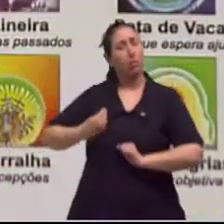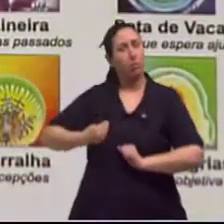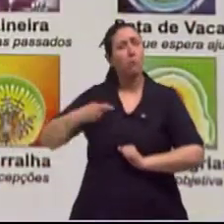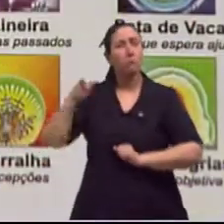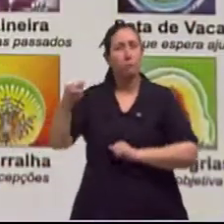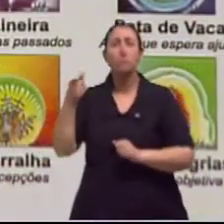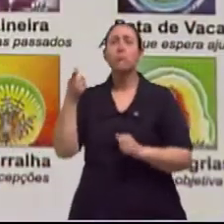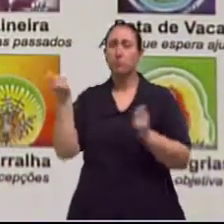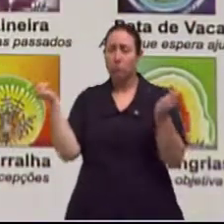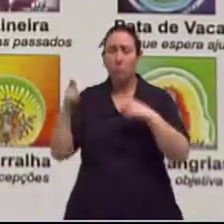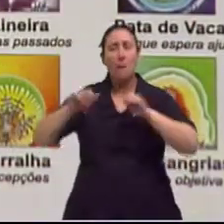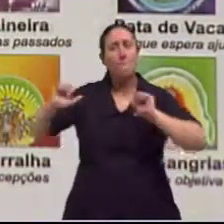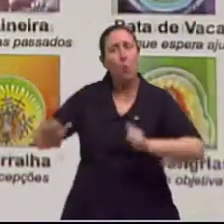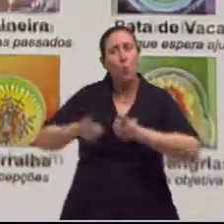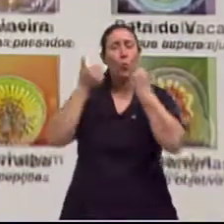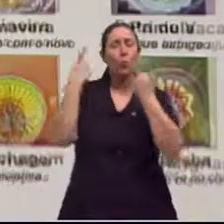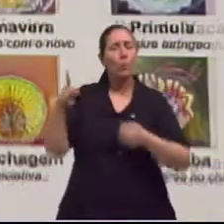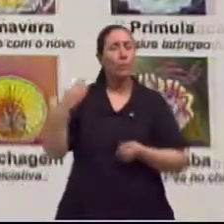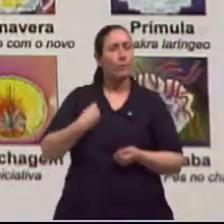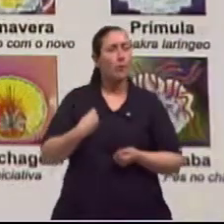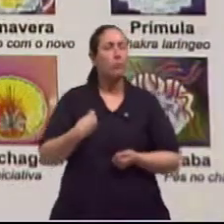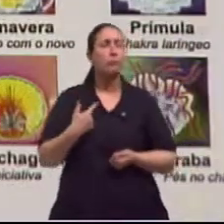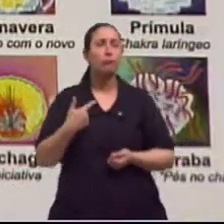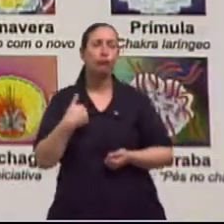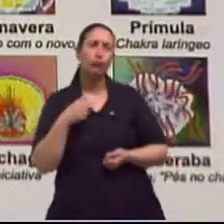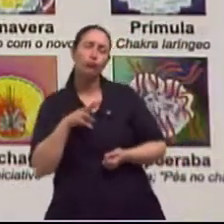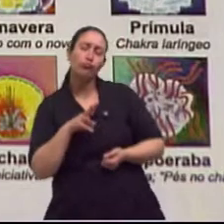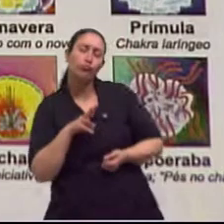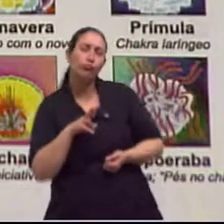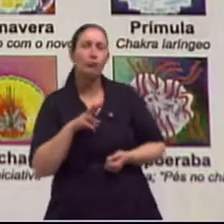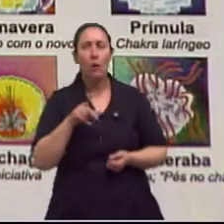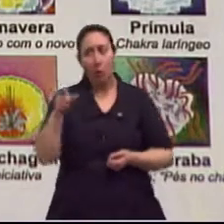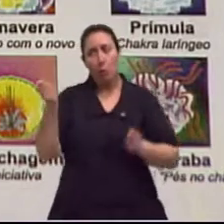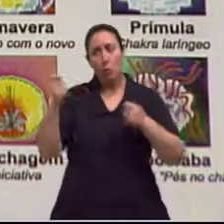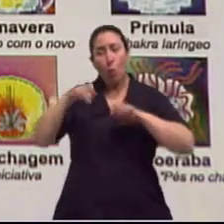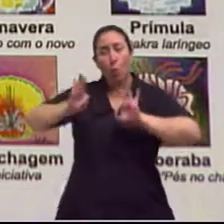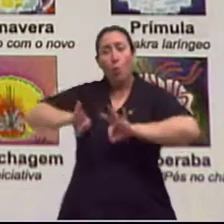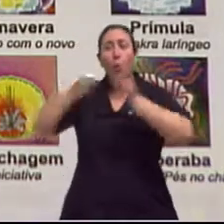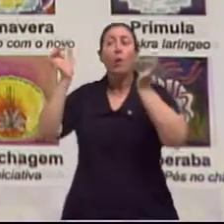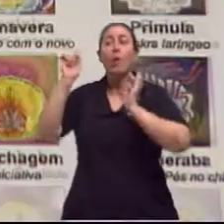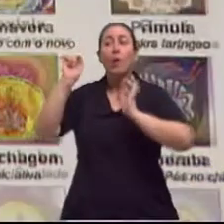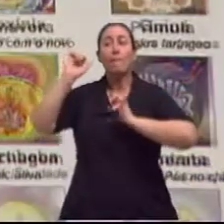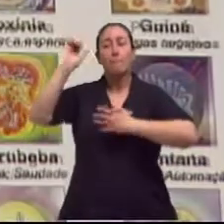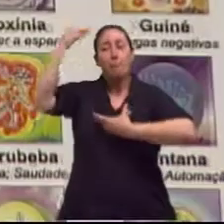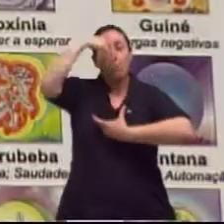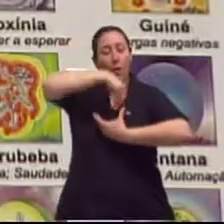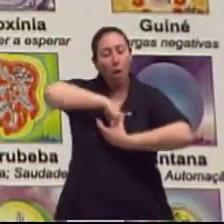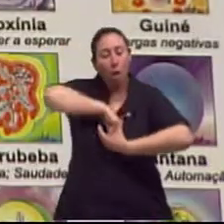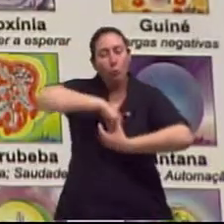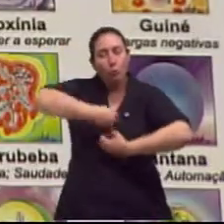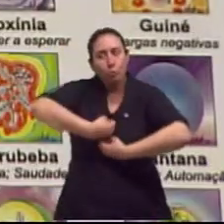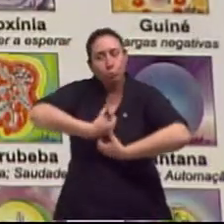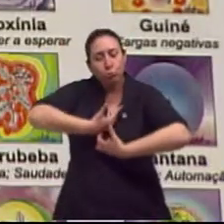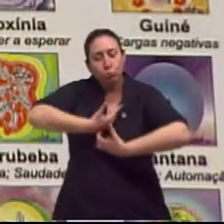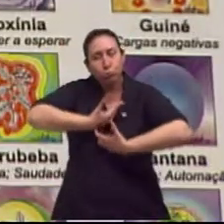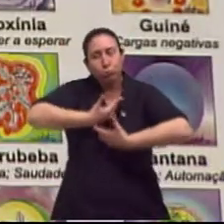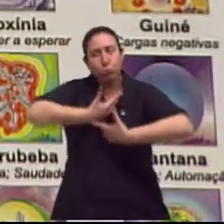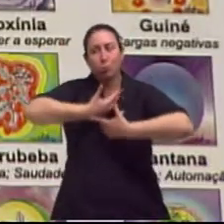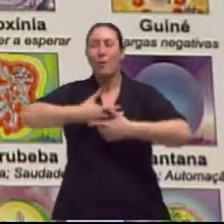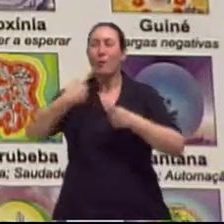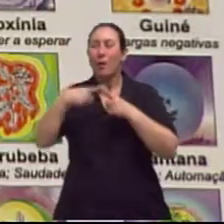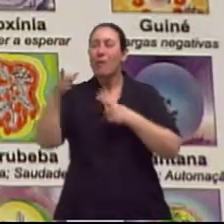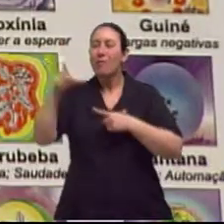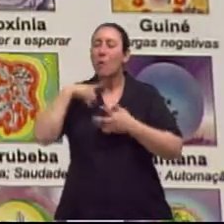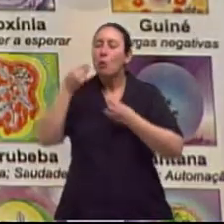tua vida e começar uma cura de dentro para fora, daquelas coisas que estão lá,